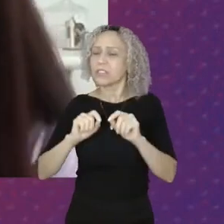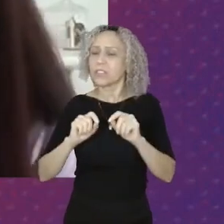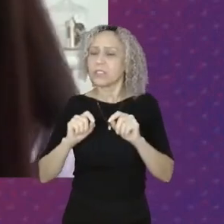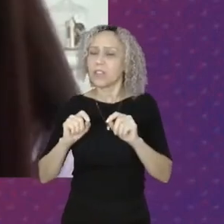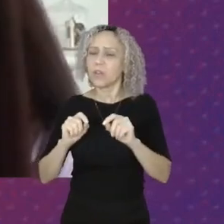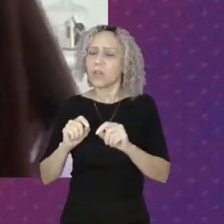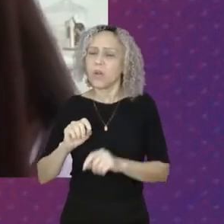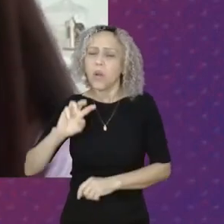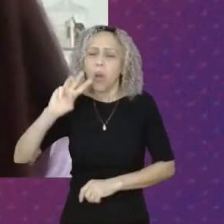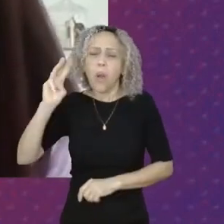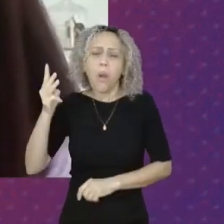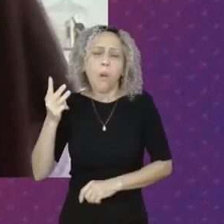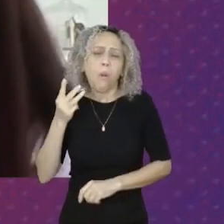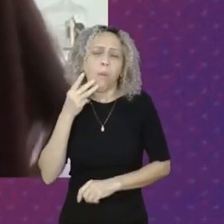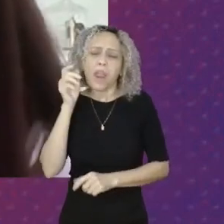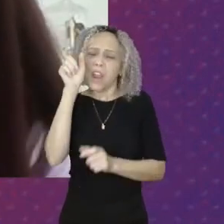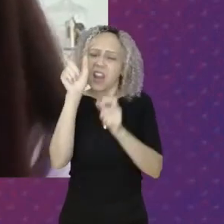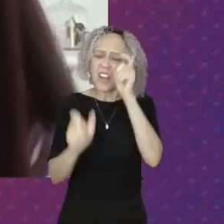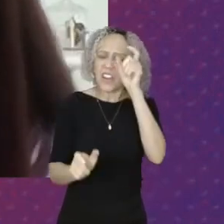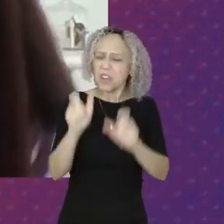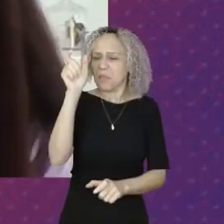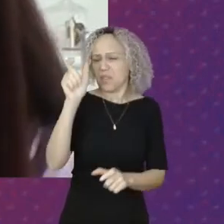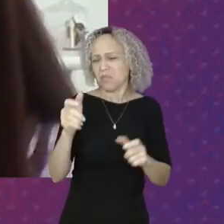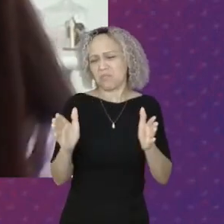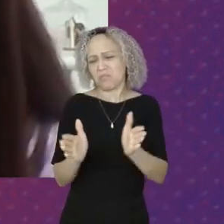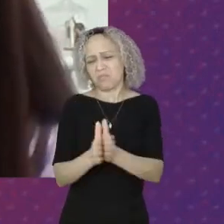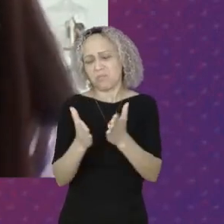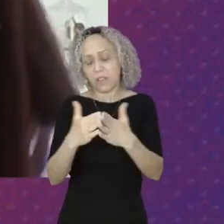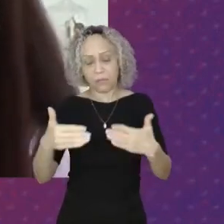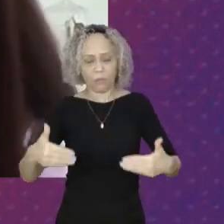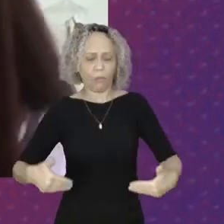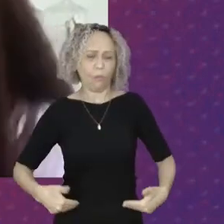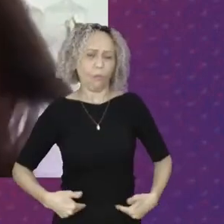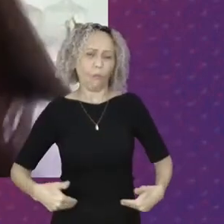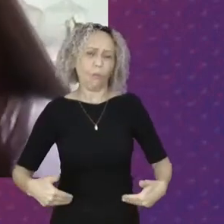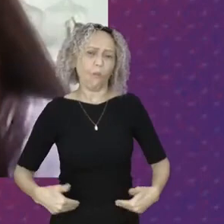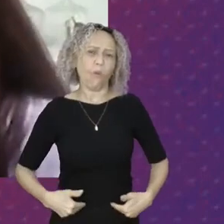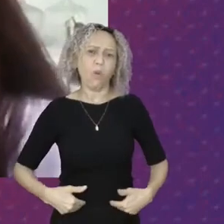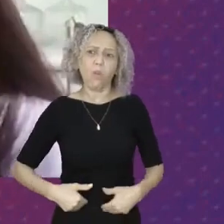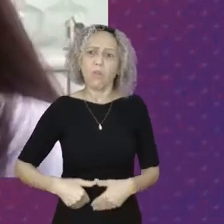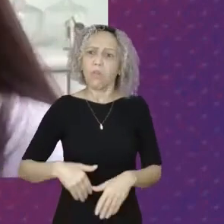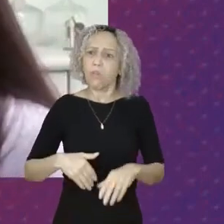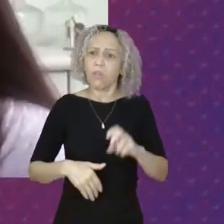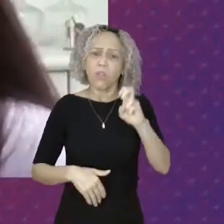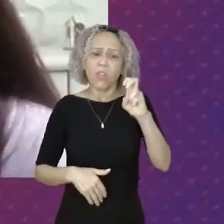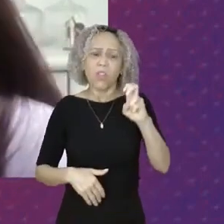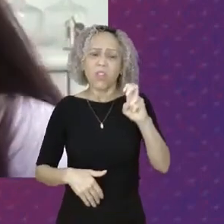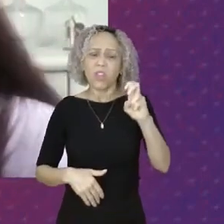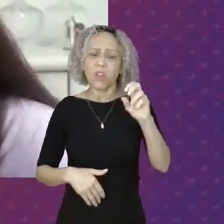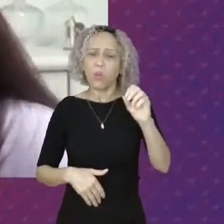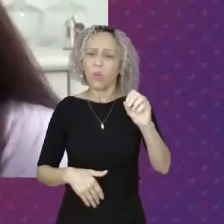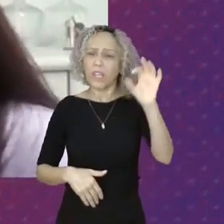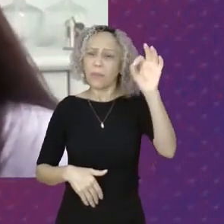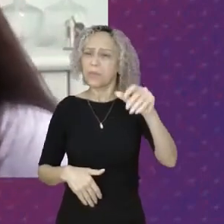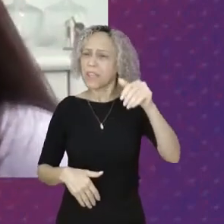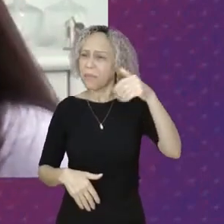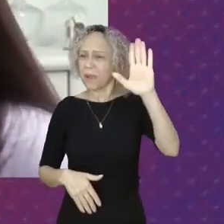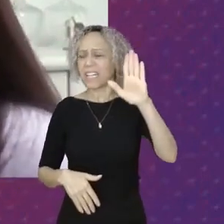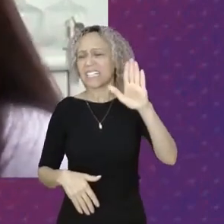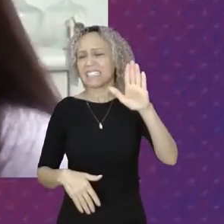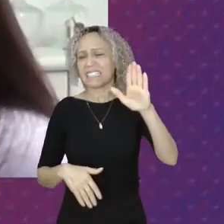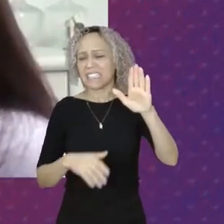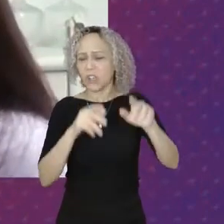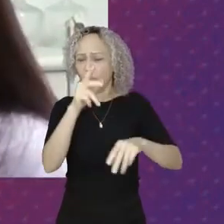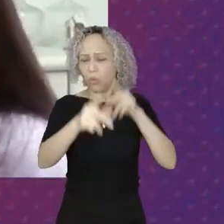De pessoas De Em situação De pobreza E fome Mais da metade Da população Se encontra Em situação De insegurança Alimentar